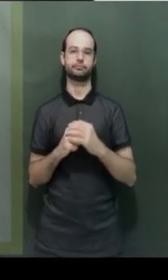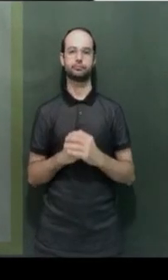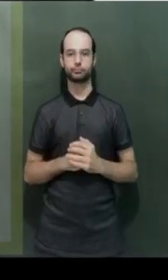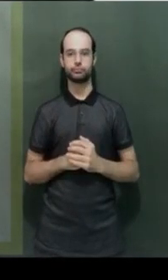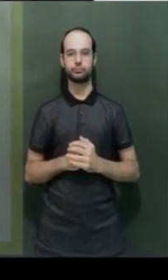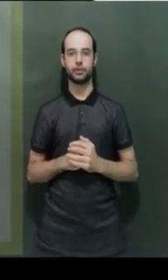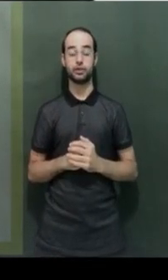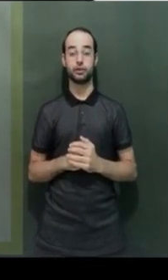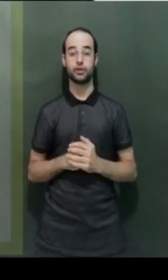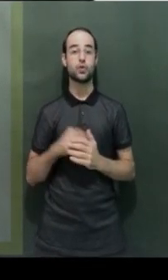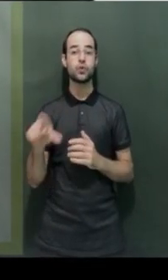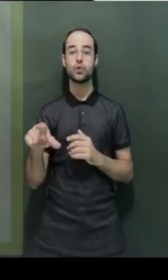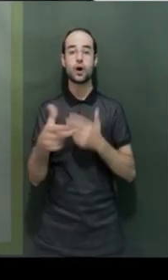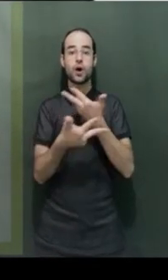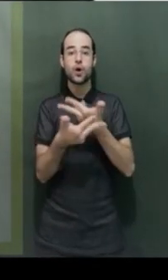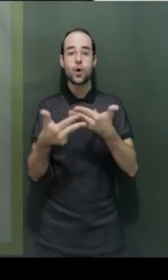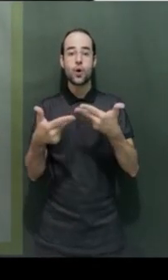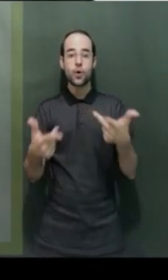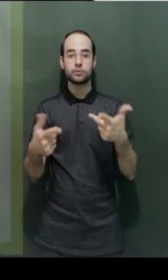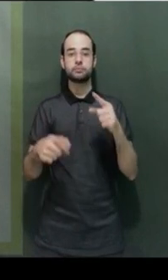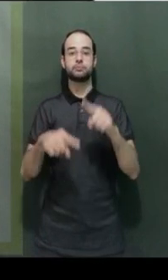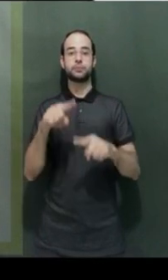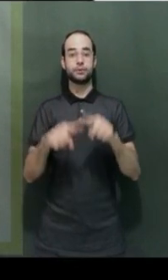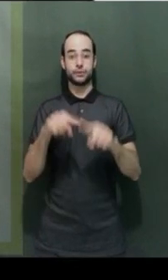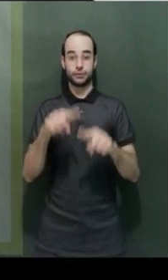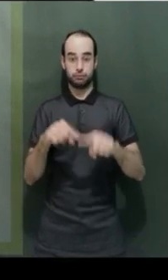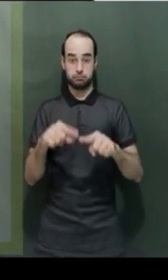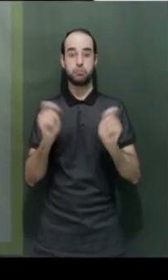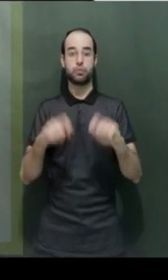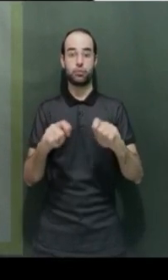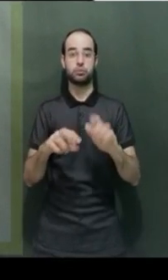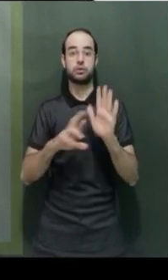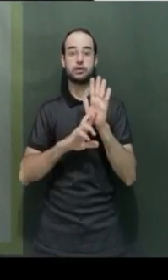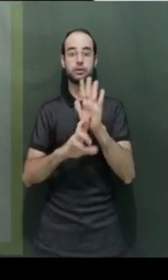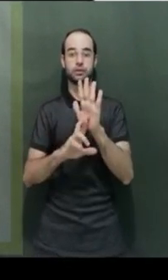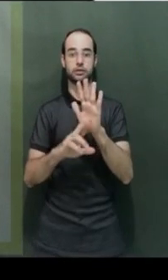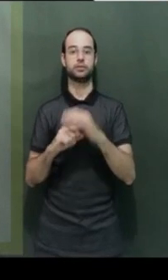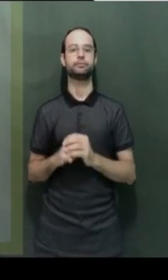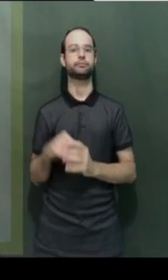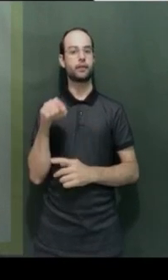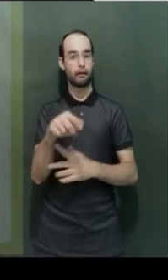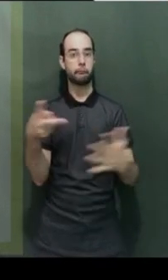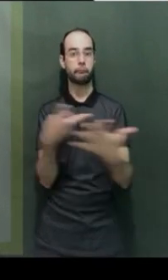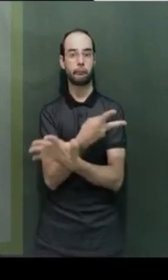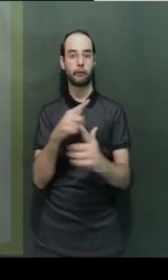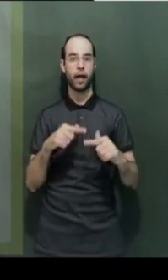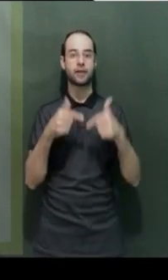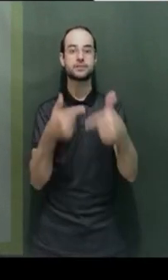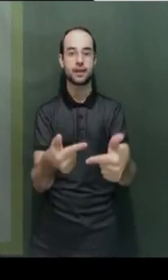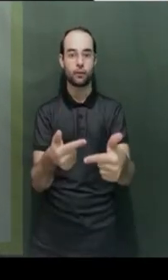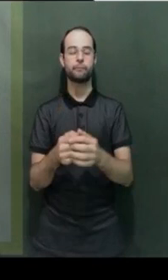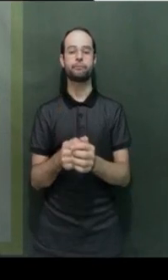O que esses objetos podem representar, que é fundamental a gente pensar? Eles são qualificadores de ações,